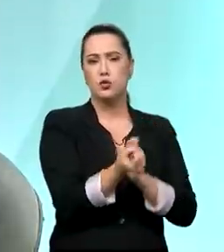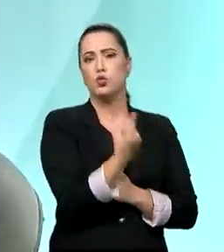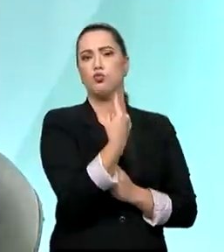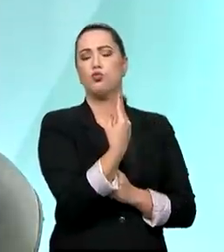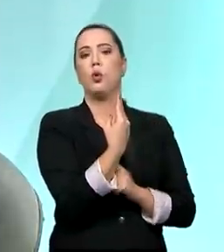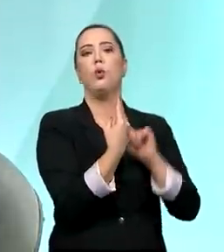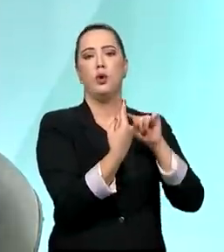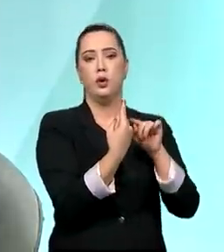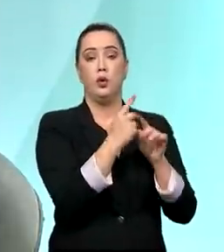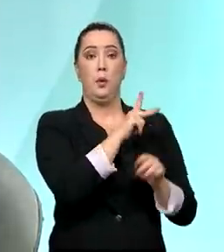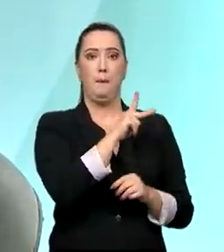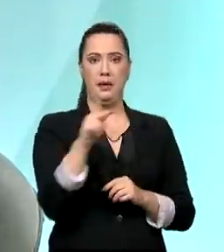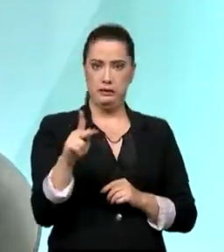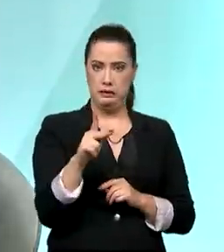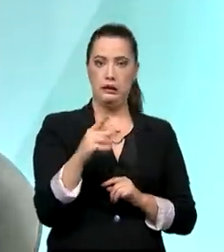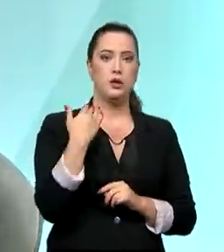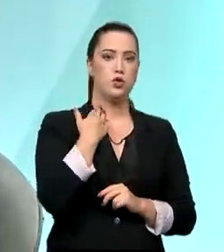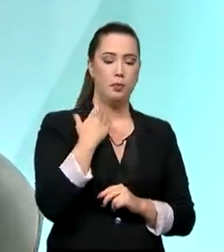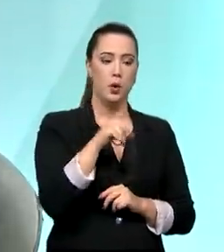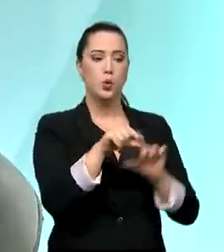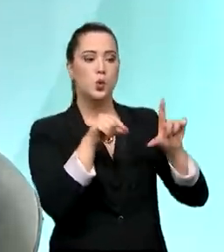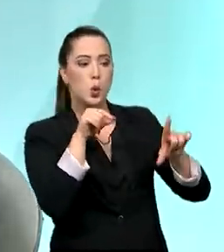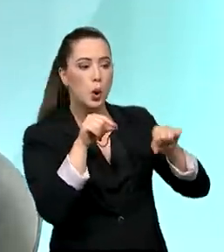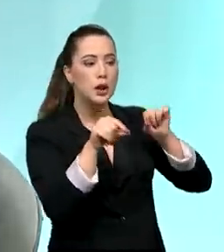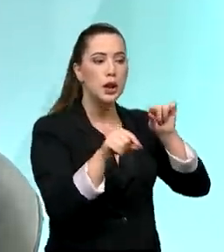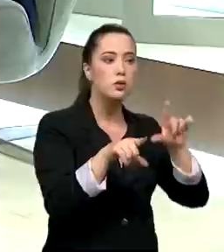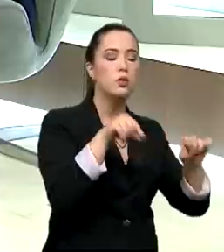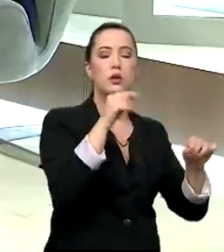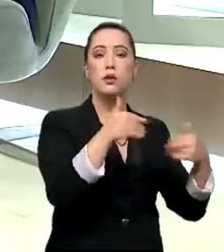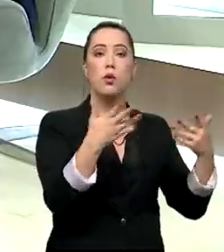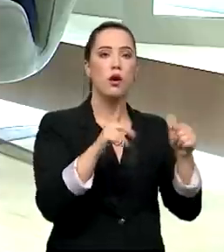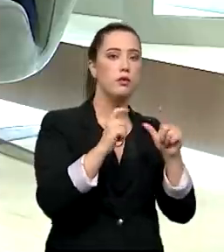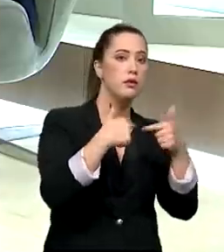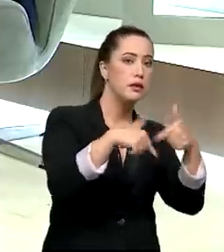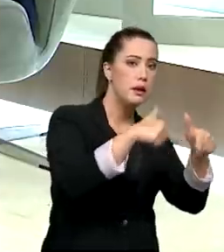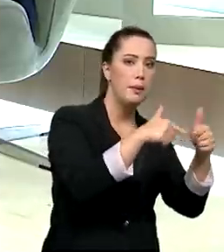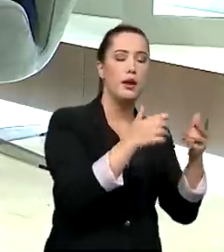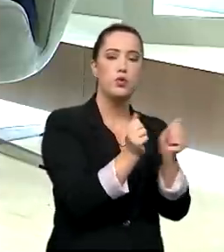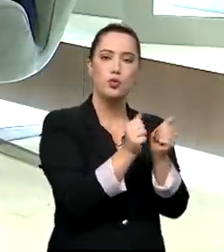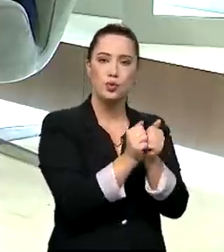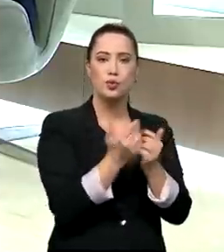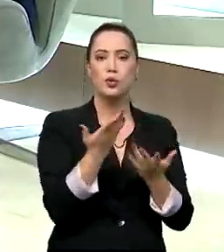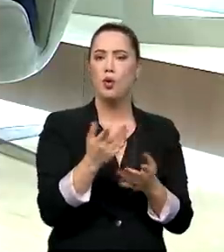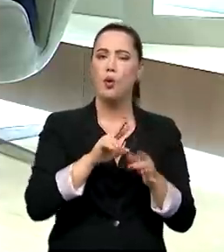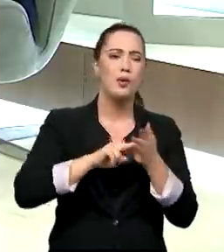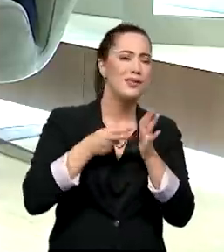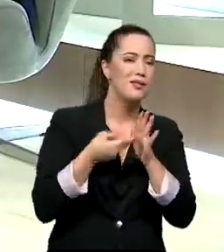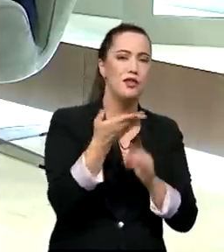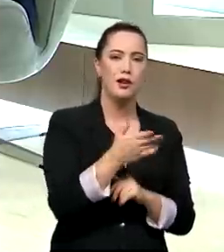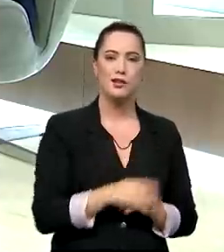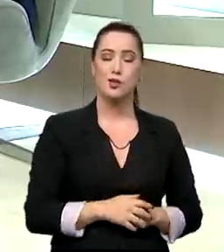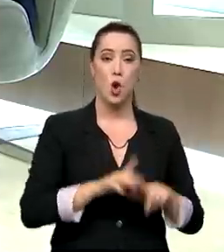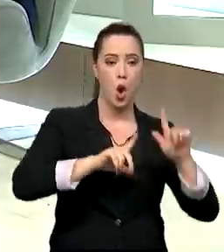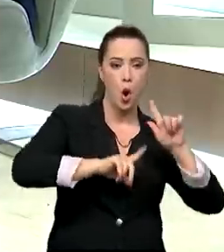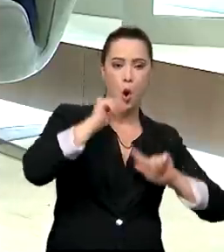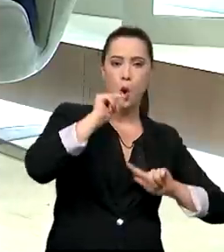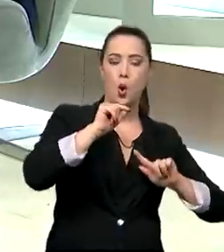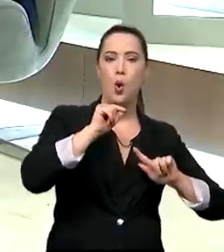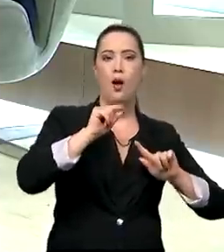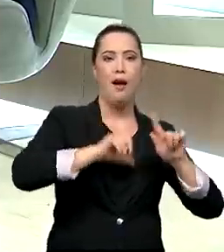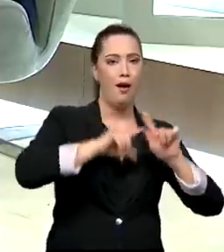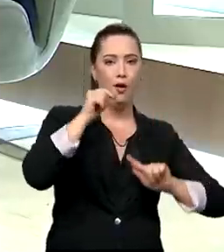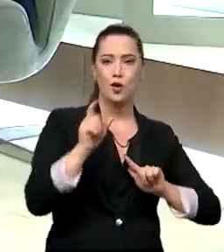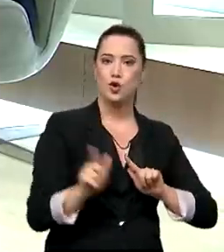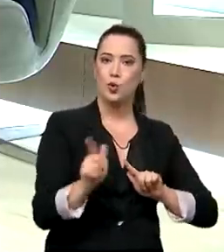pessoas por mérito técnico. Qual é a consequência disso? Nós lucros recordes, as menores taxas de juros do mercado,